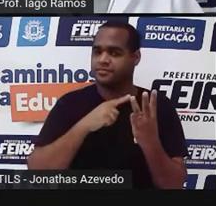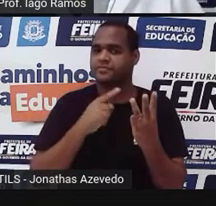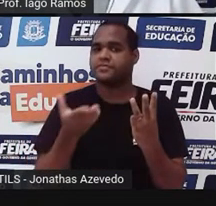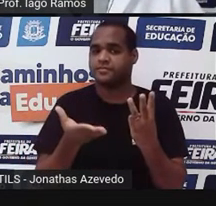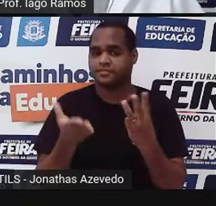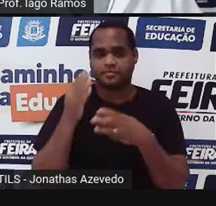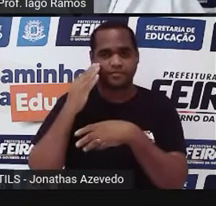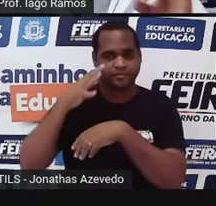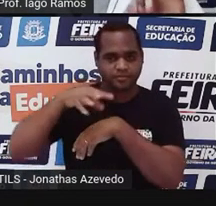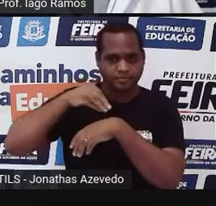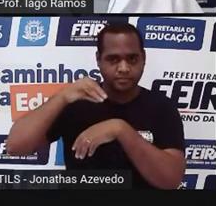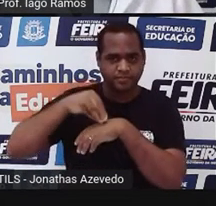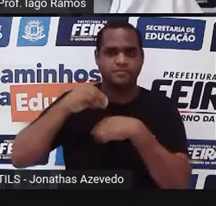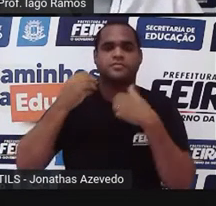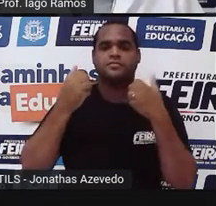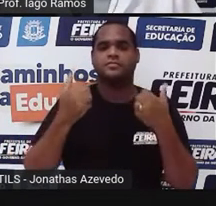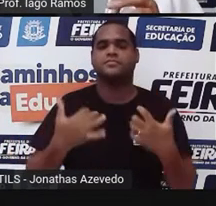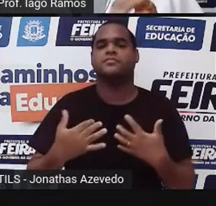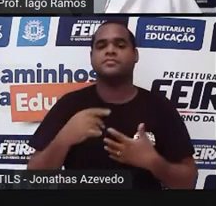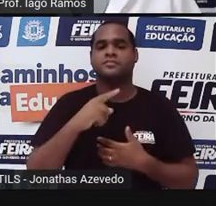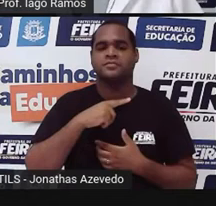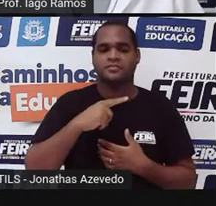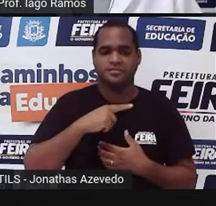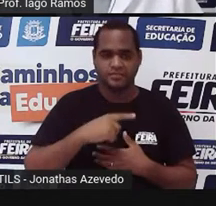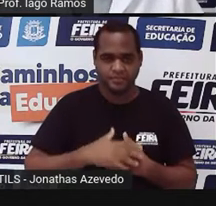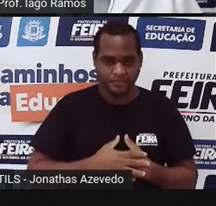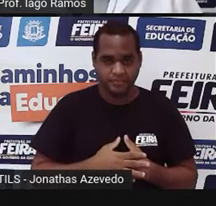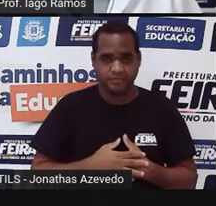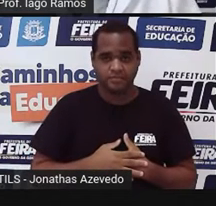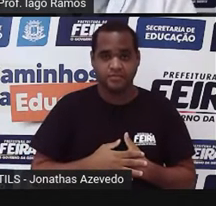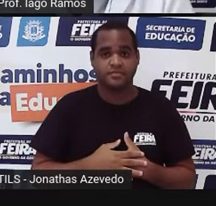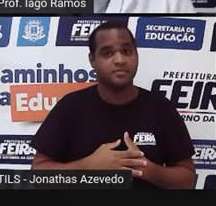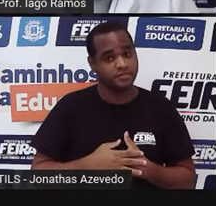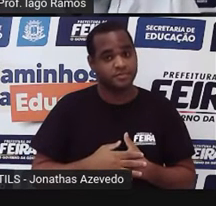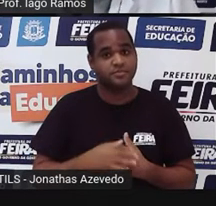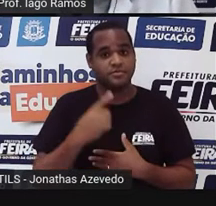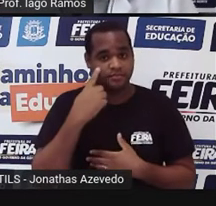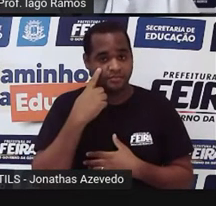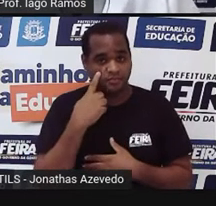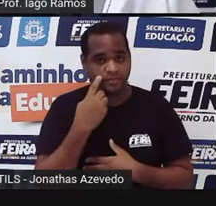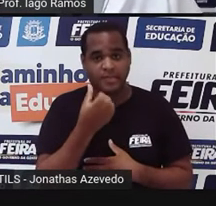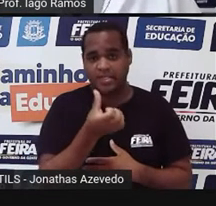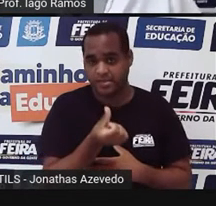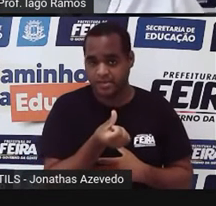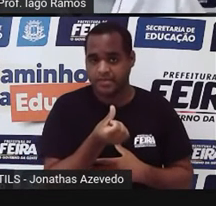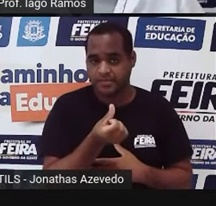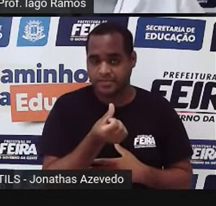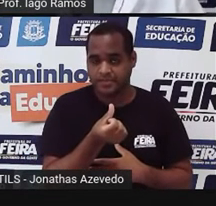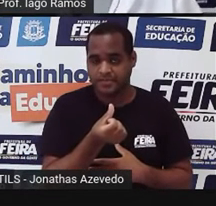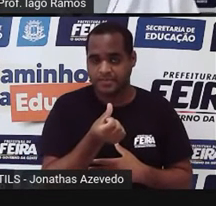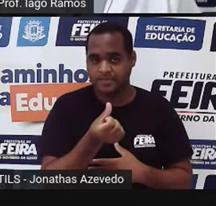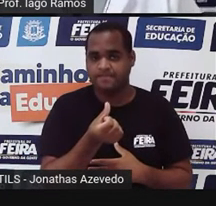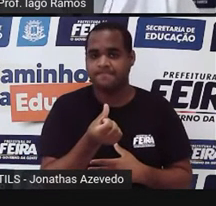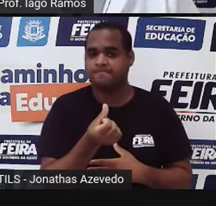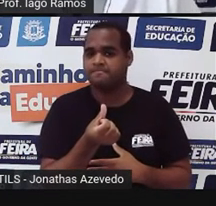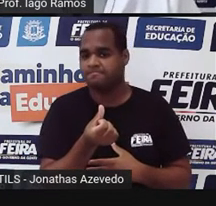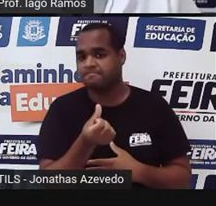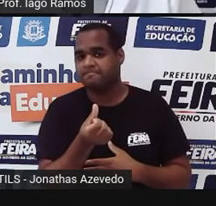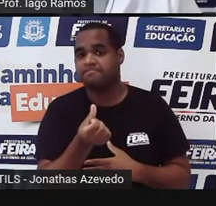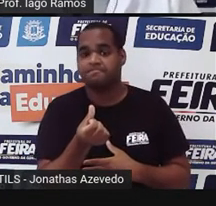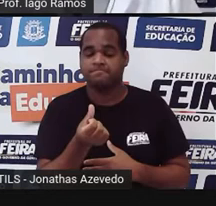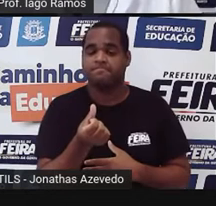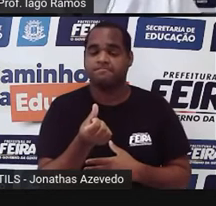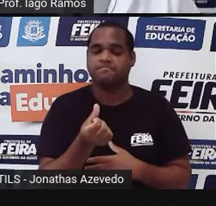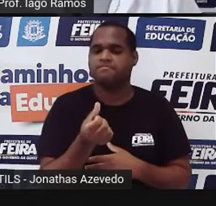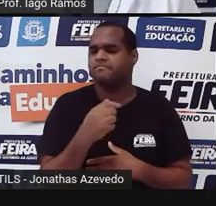unidades. Então, digamos que na unidade 1, a sua nota em matemática foi 6. Né? Digamos que na